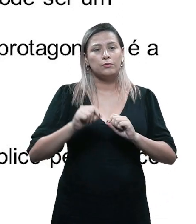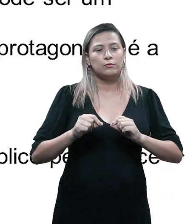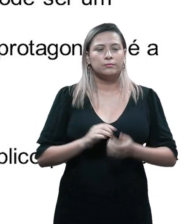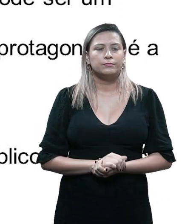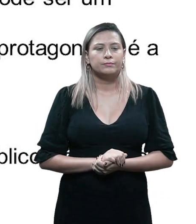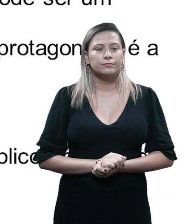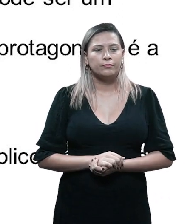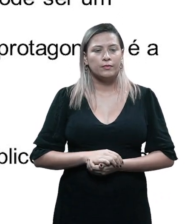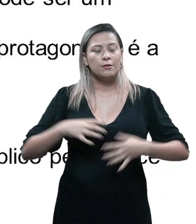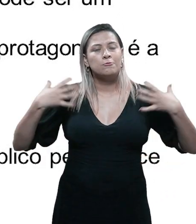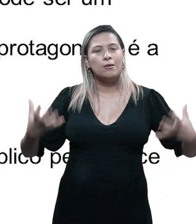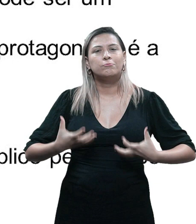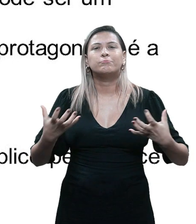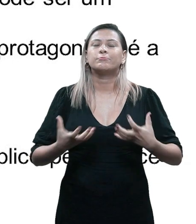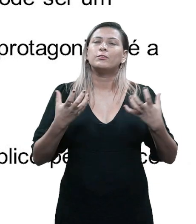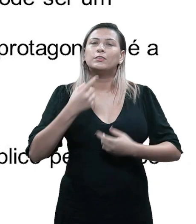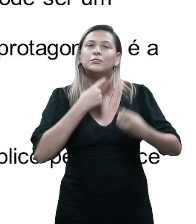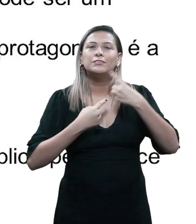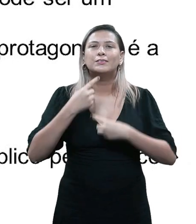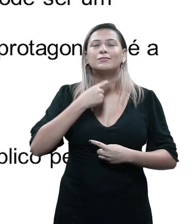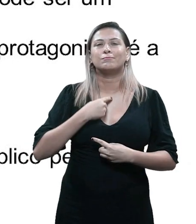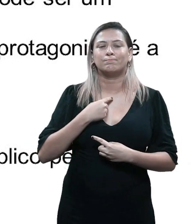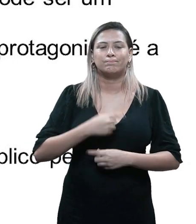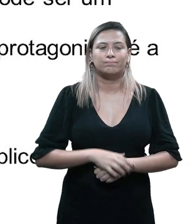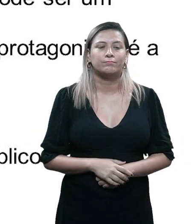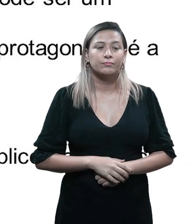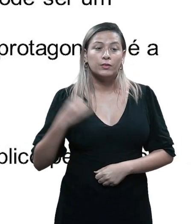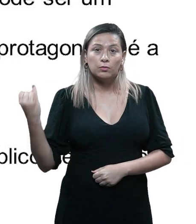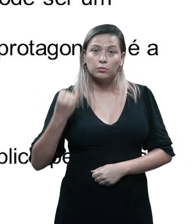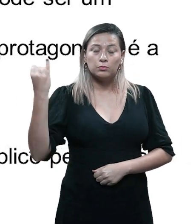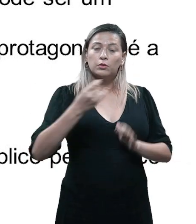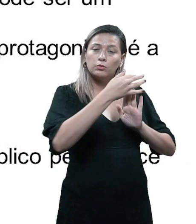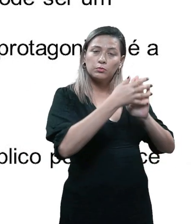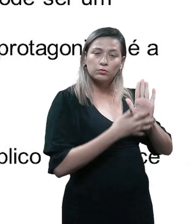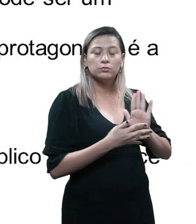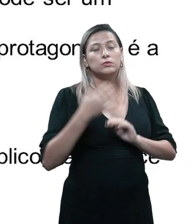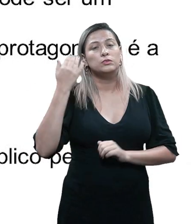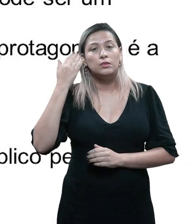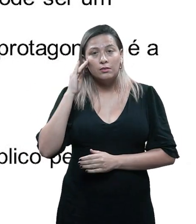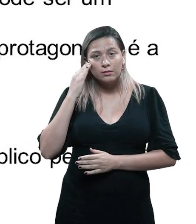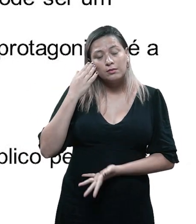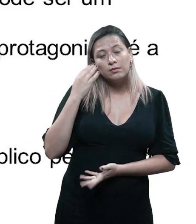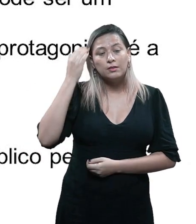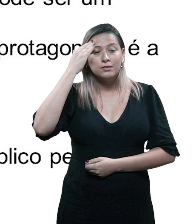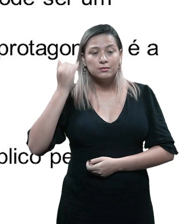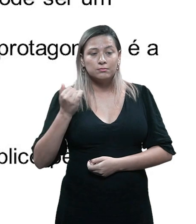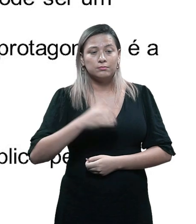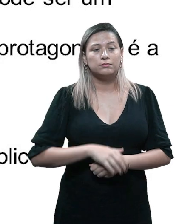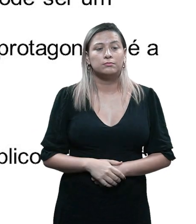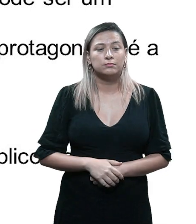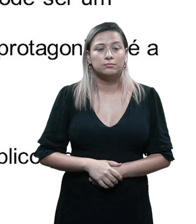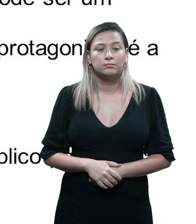ele deseja algo. Então, isso é muito importante para que o roteirista compreenda, para que ele tenha noção